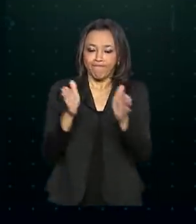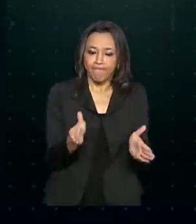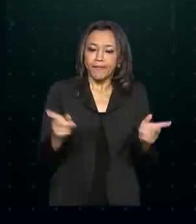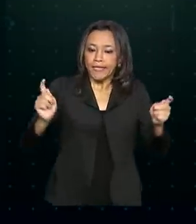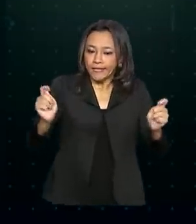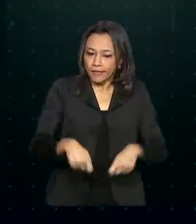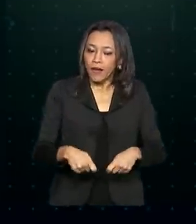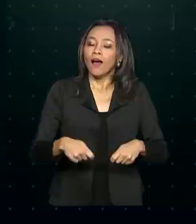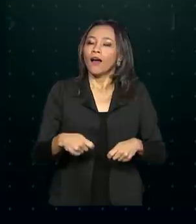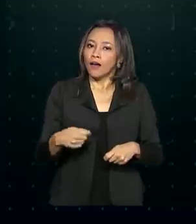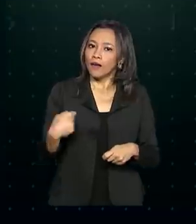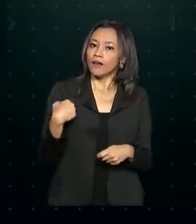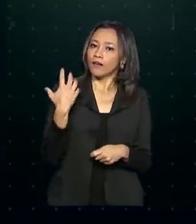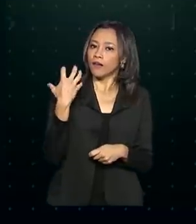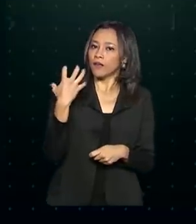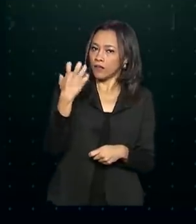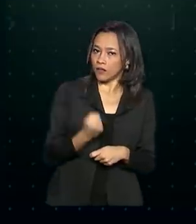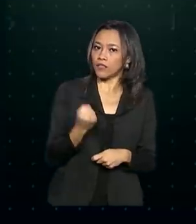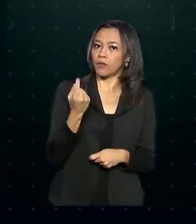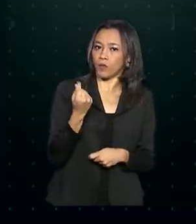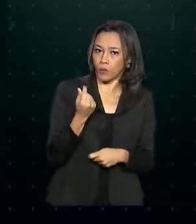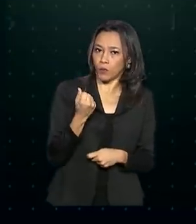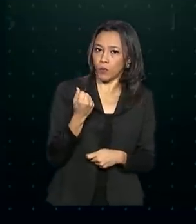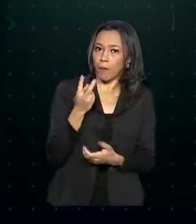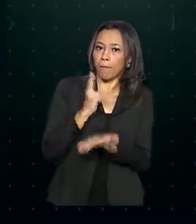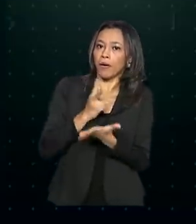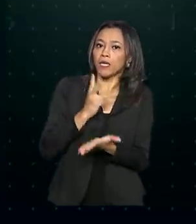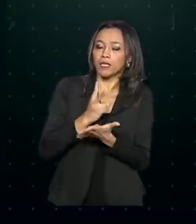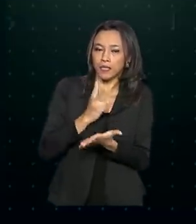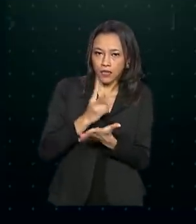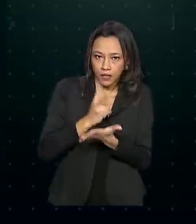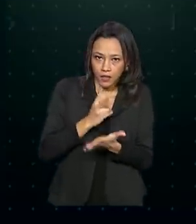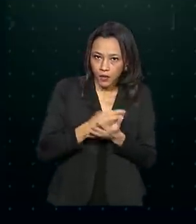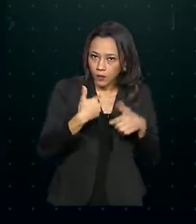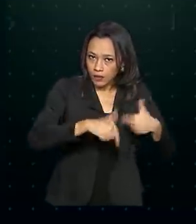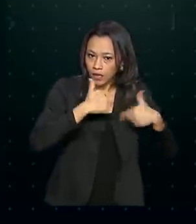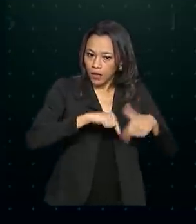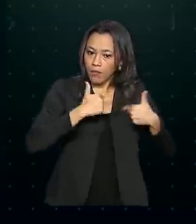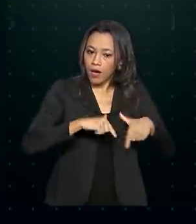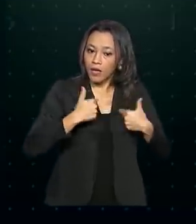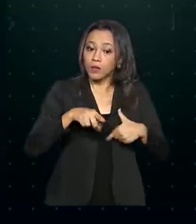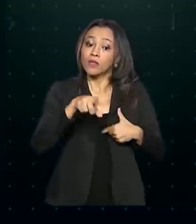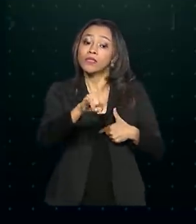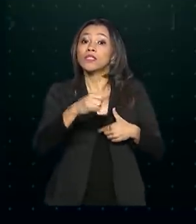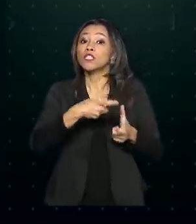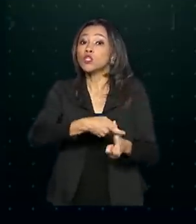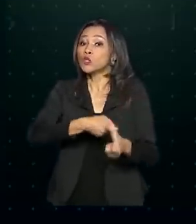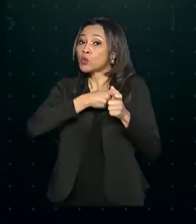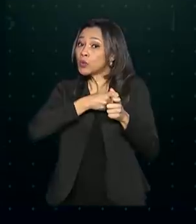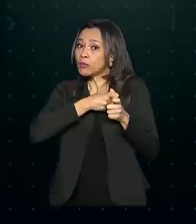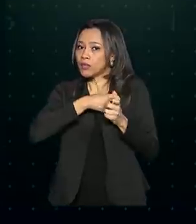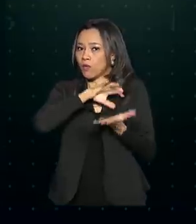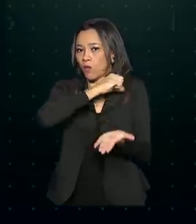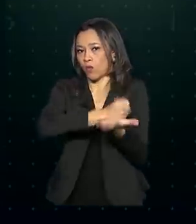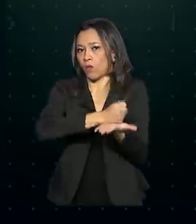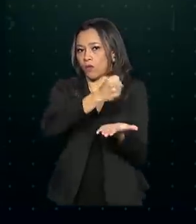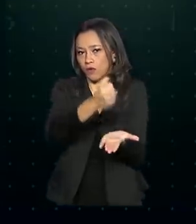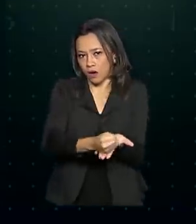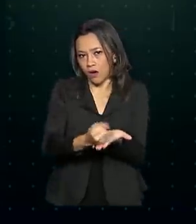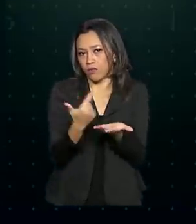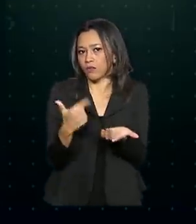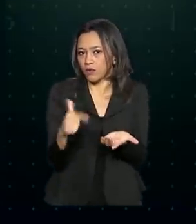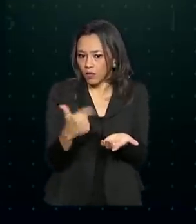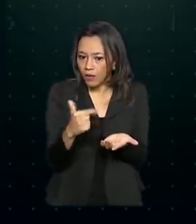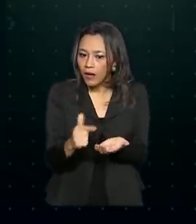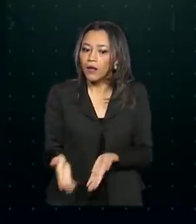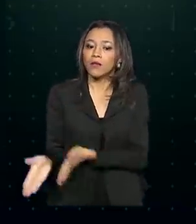receber o benefício emergencial de manutenção do emprego e da renda nos casos de suspensão temporária do contrato de trabalho